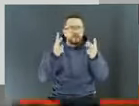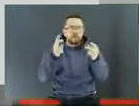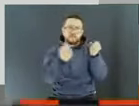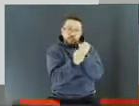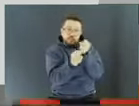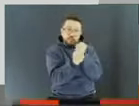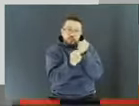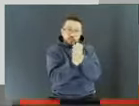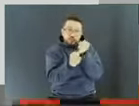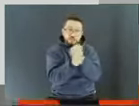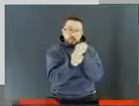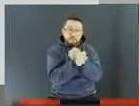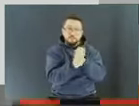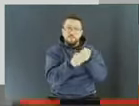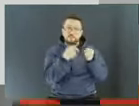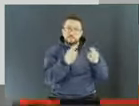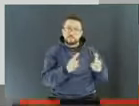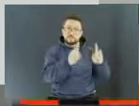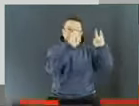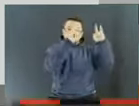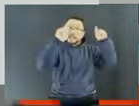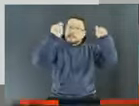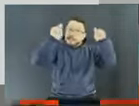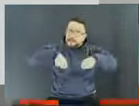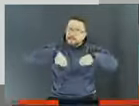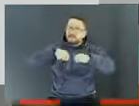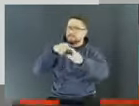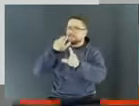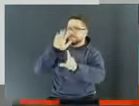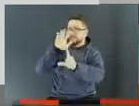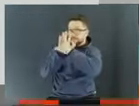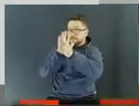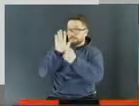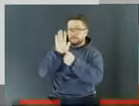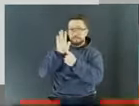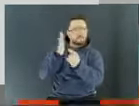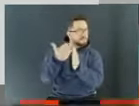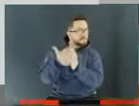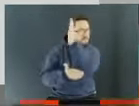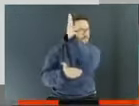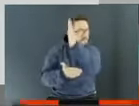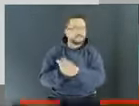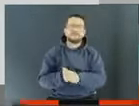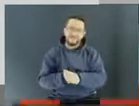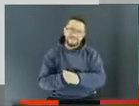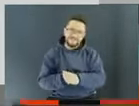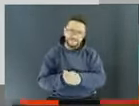por meio de uma legislação conectada com as necessidades da população. Obrigado pela atenção.